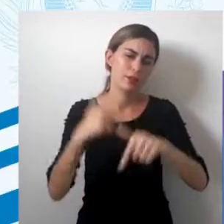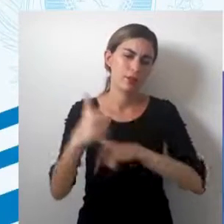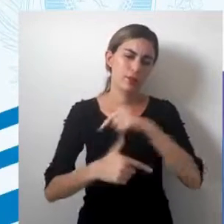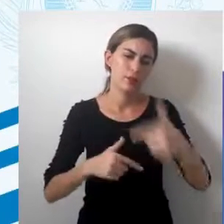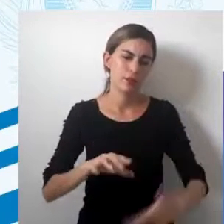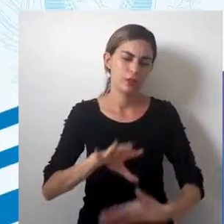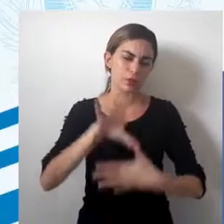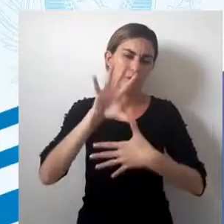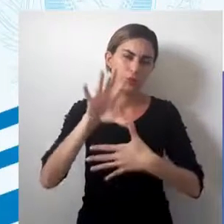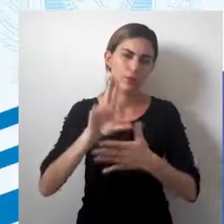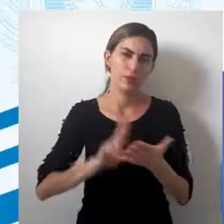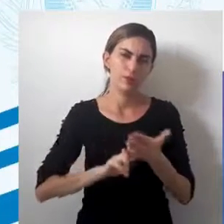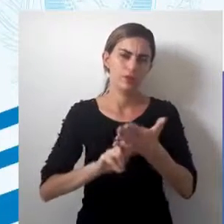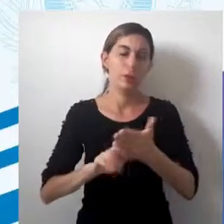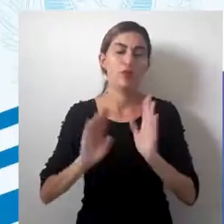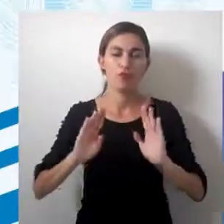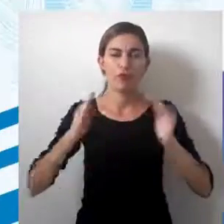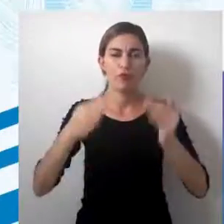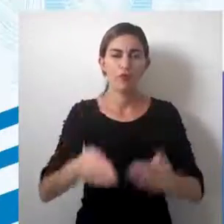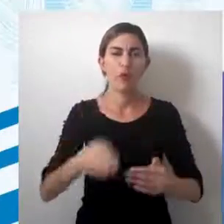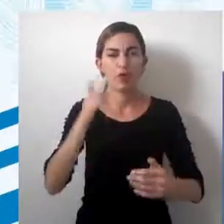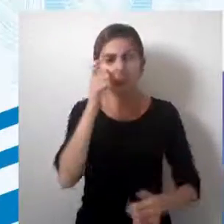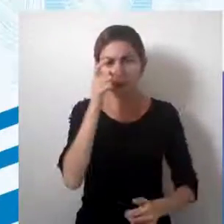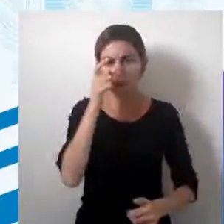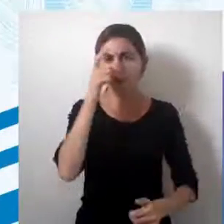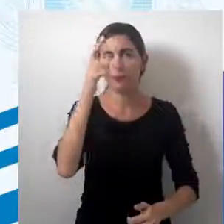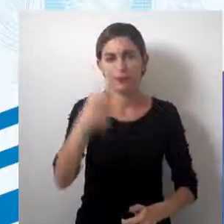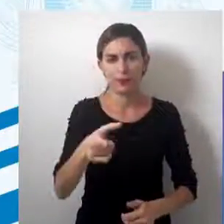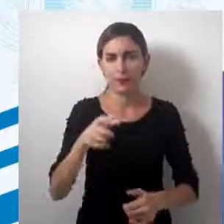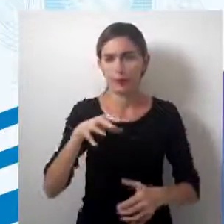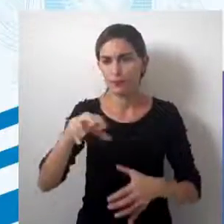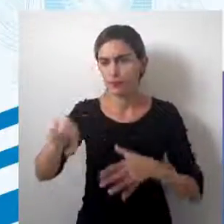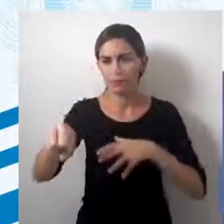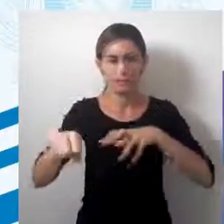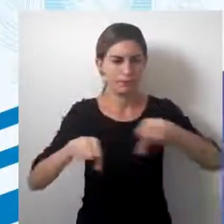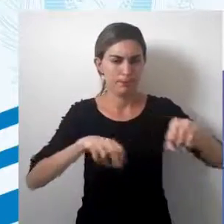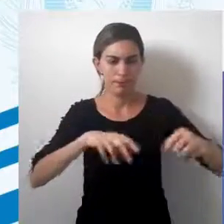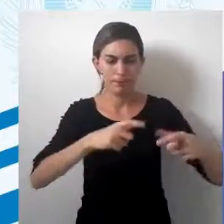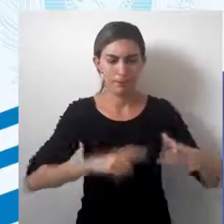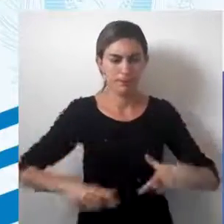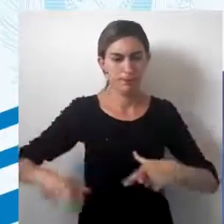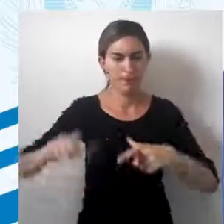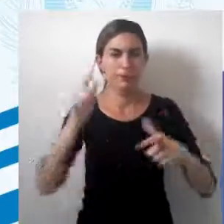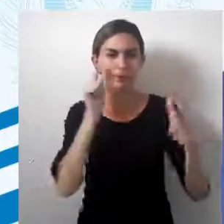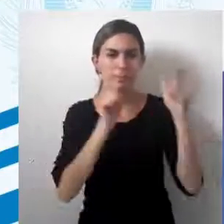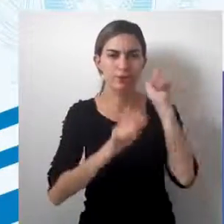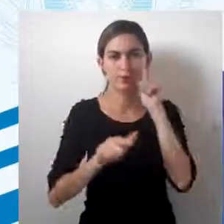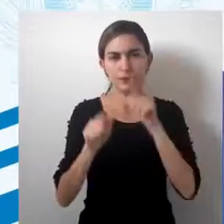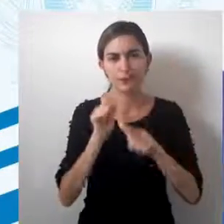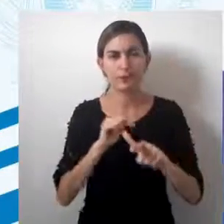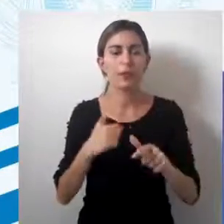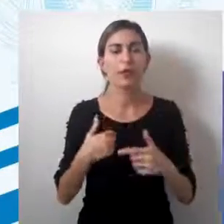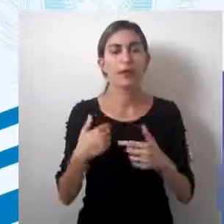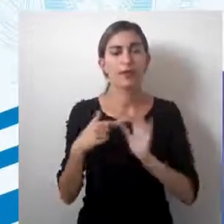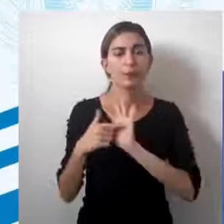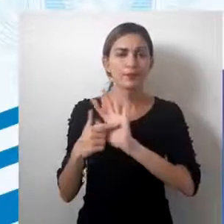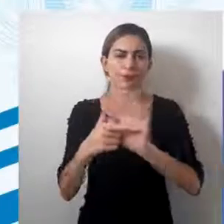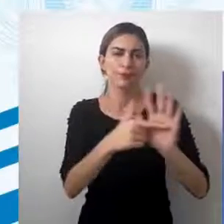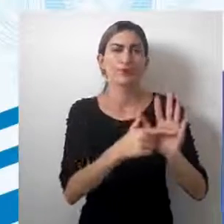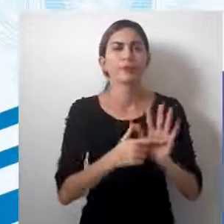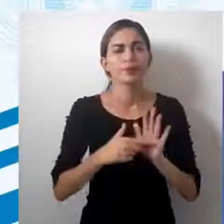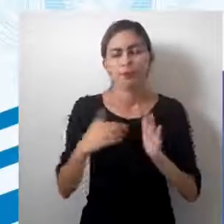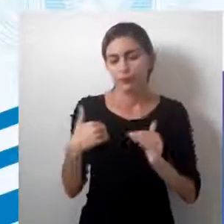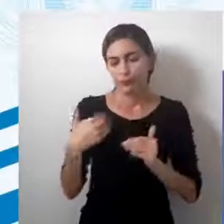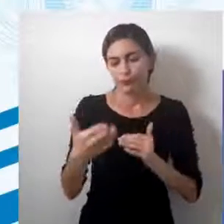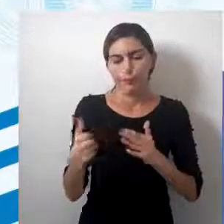trabalha com uma cartografia voltada para os interesses de conquista de território. Então, vai haver, isso daí vai trazer,